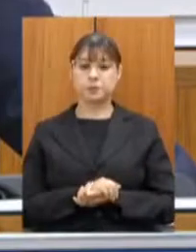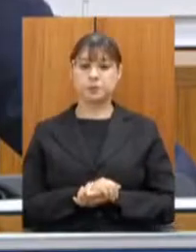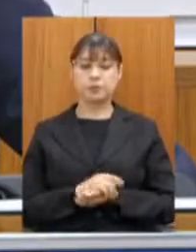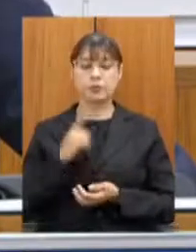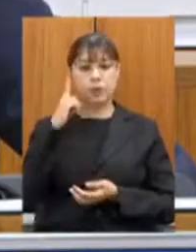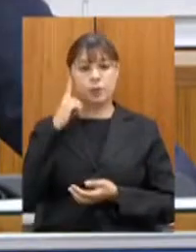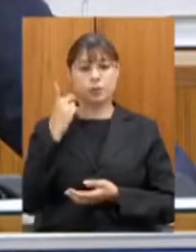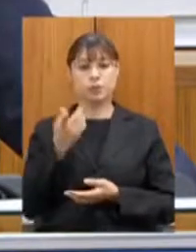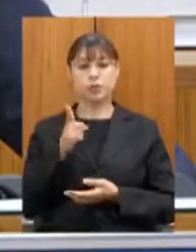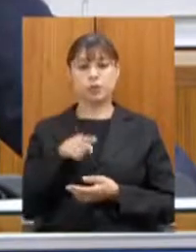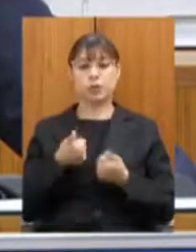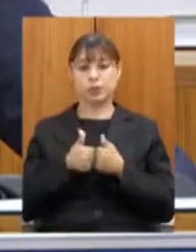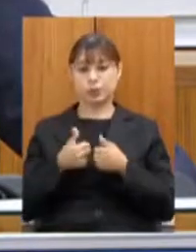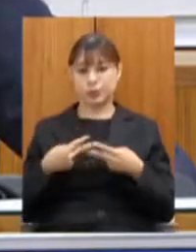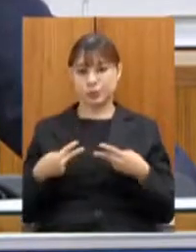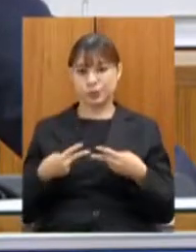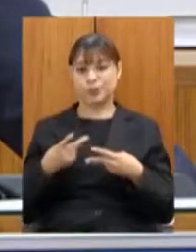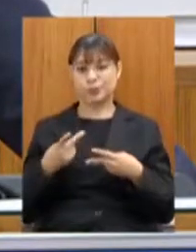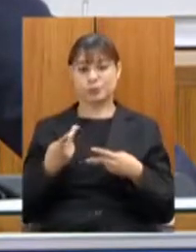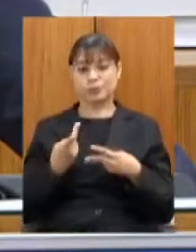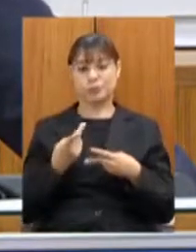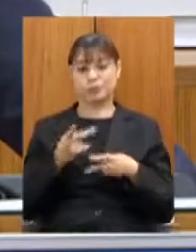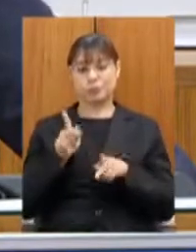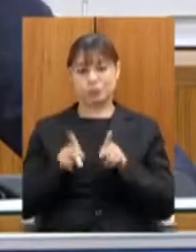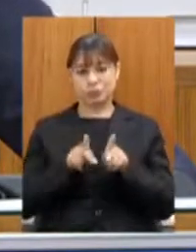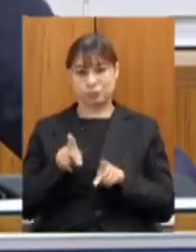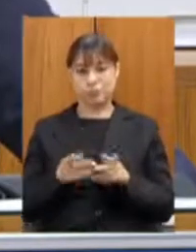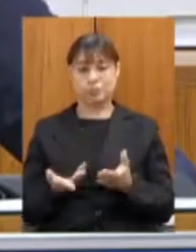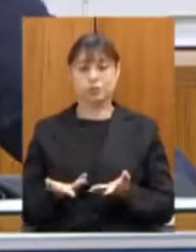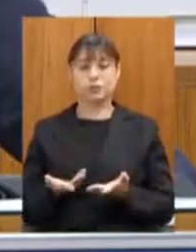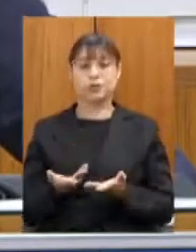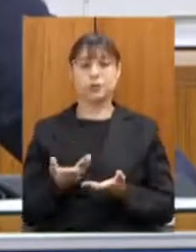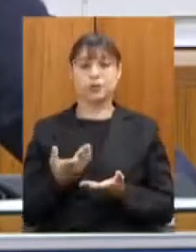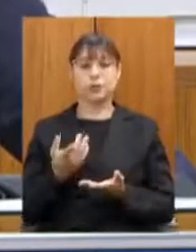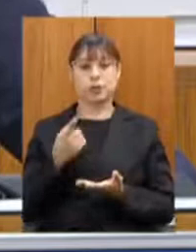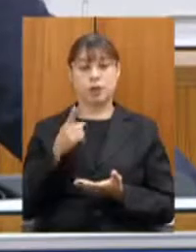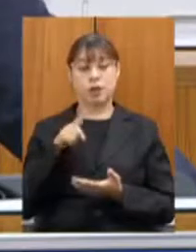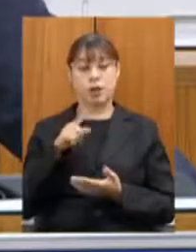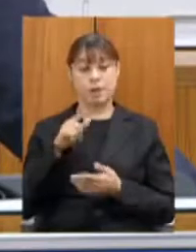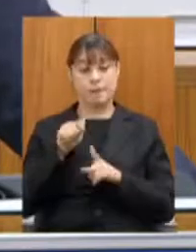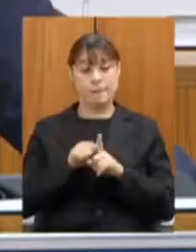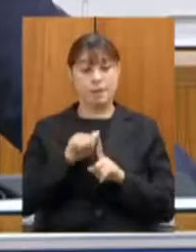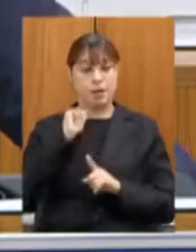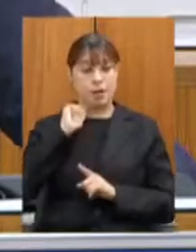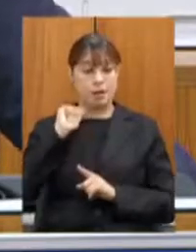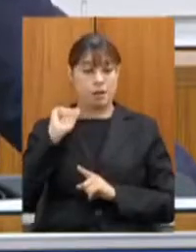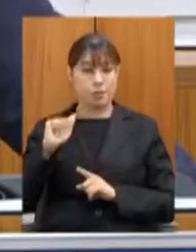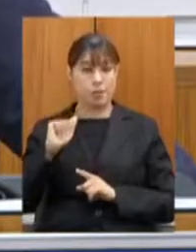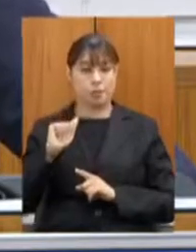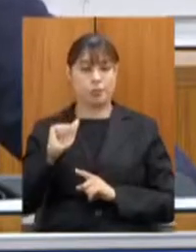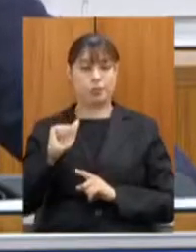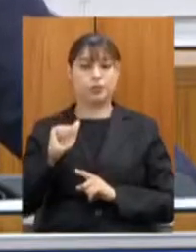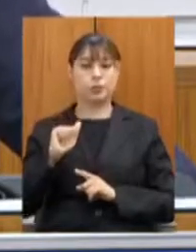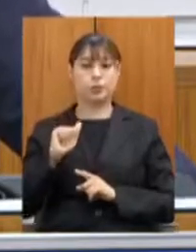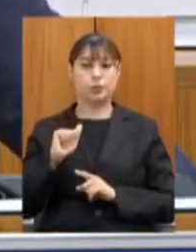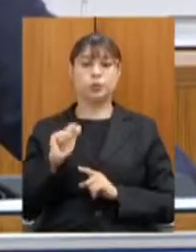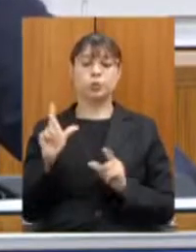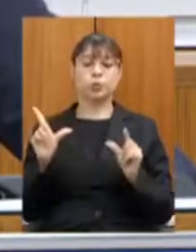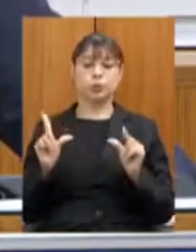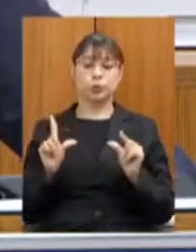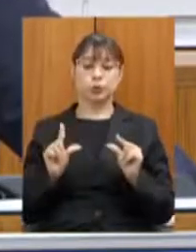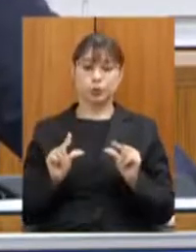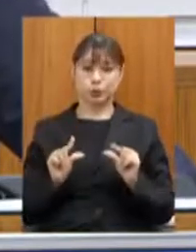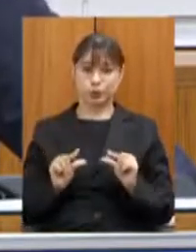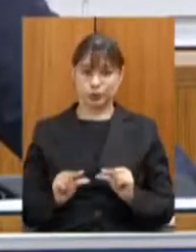transporte público chamarei a atenção que no mês de abril a demanda do transporte ela teve uma queda